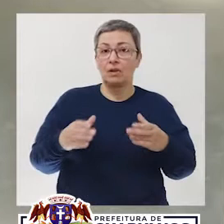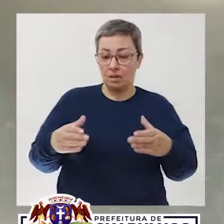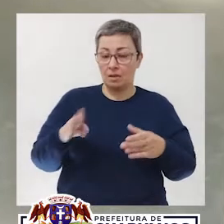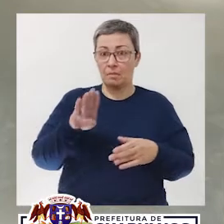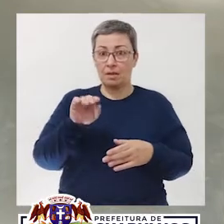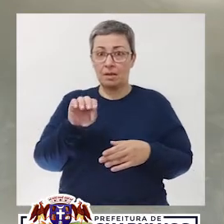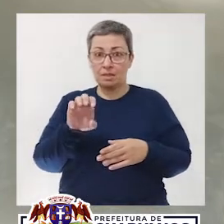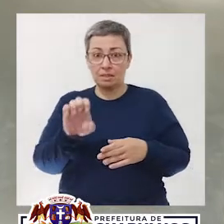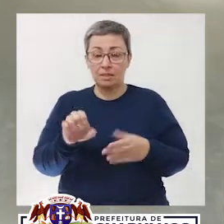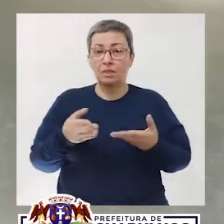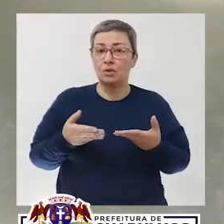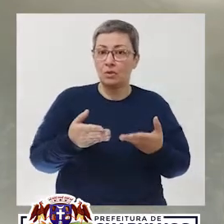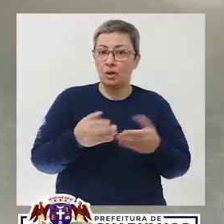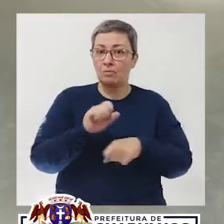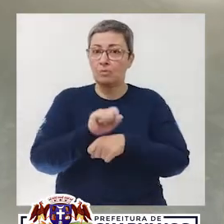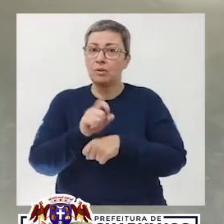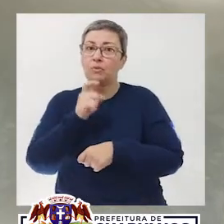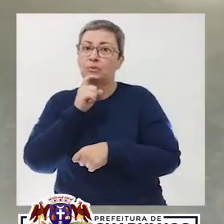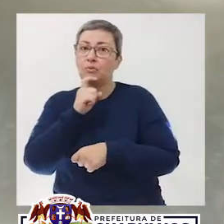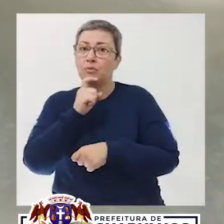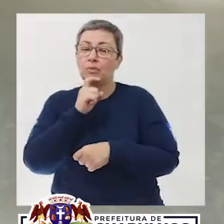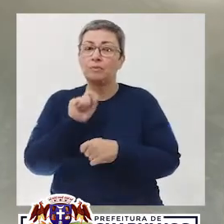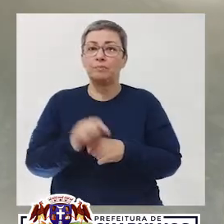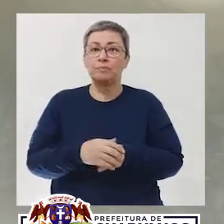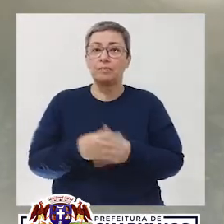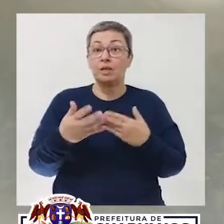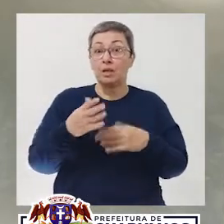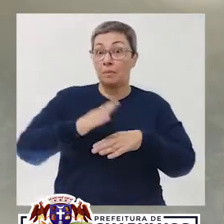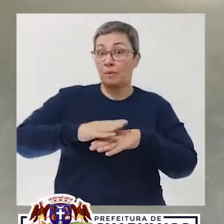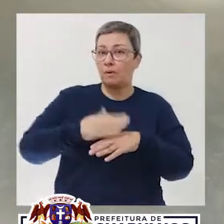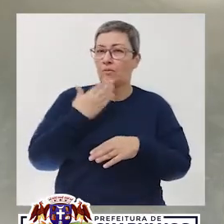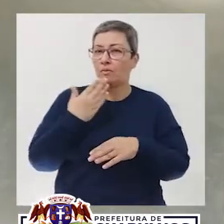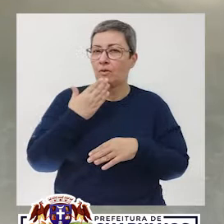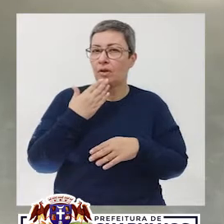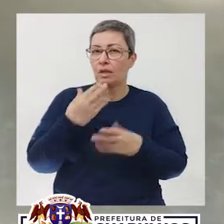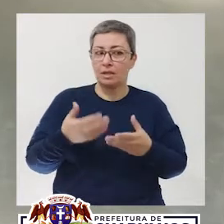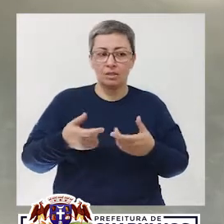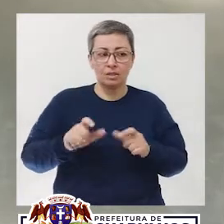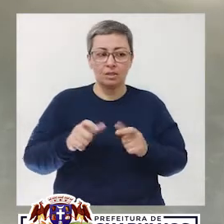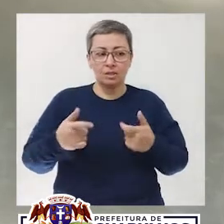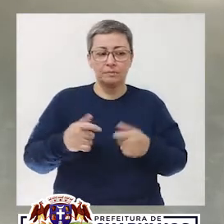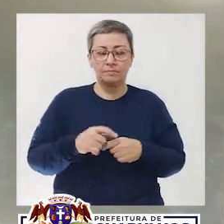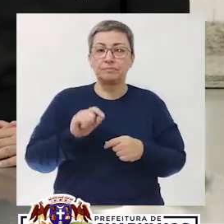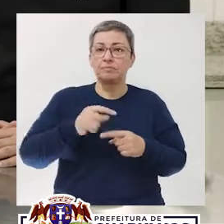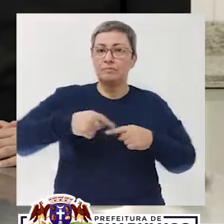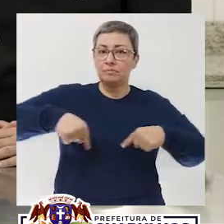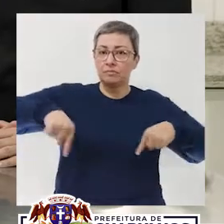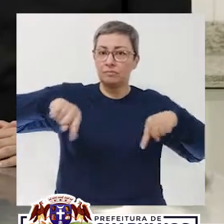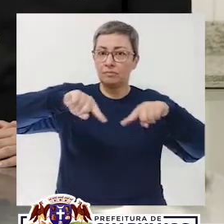Aqui está a nossa base. Já está assada, deixamos esfriar. Pra facilitar na hora de retirar,